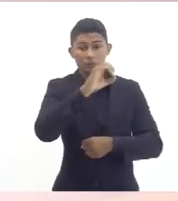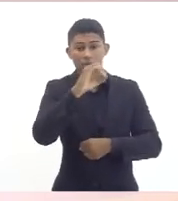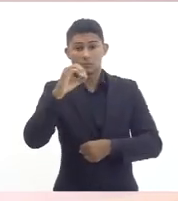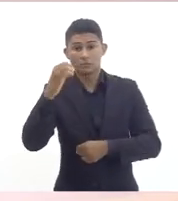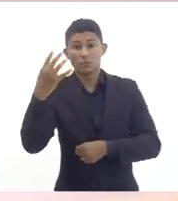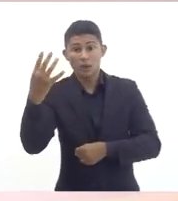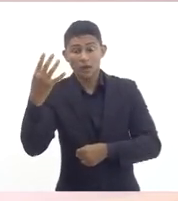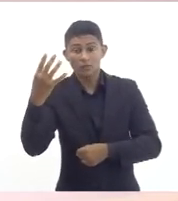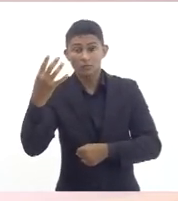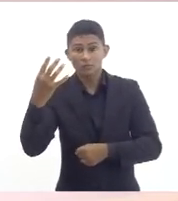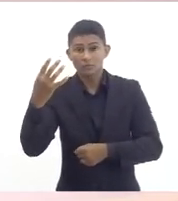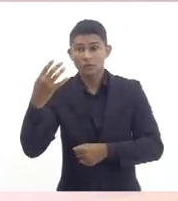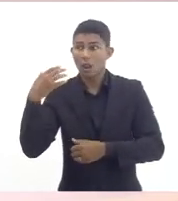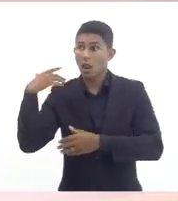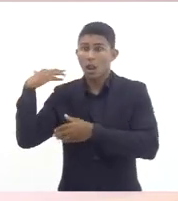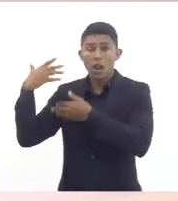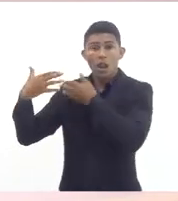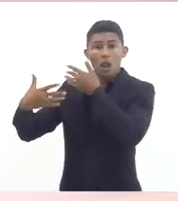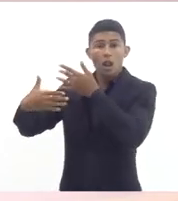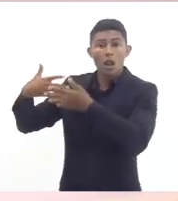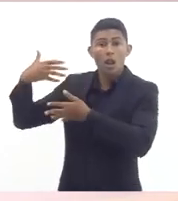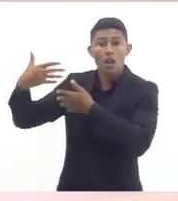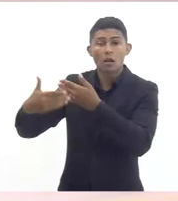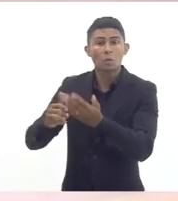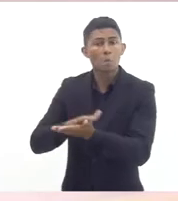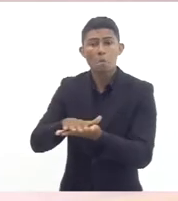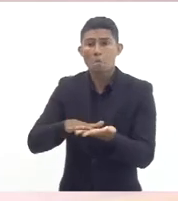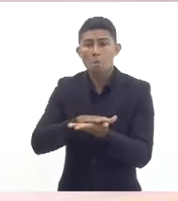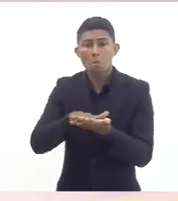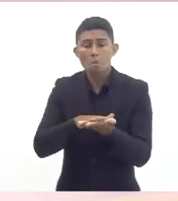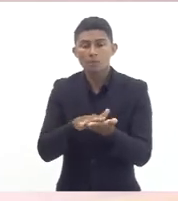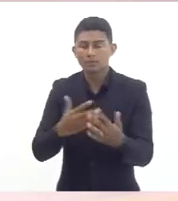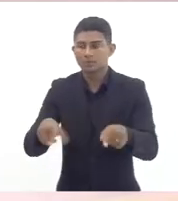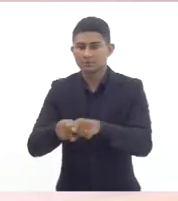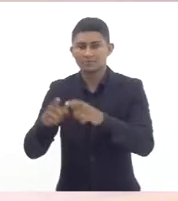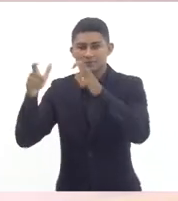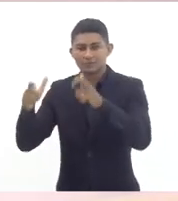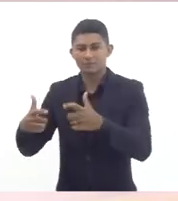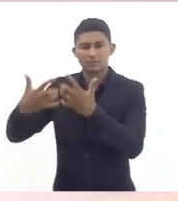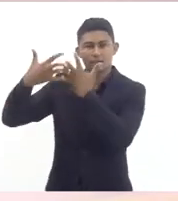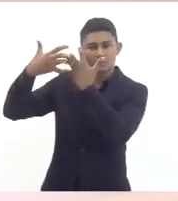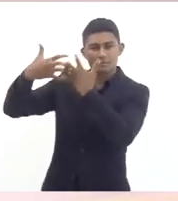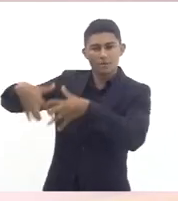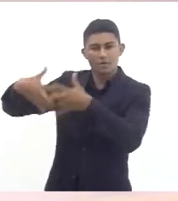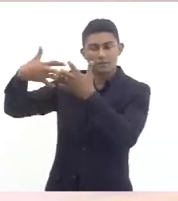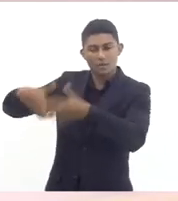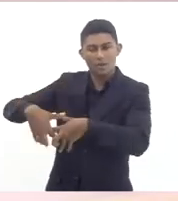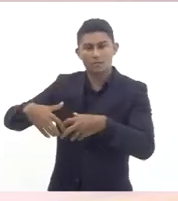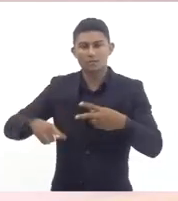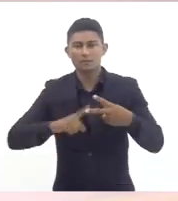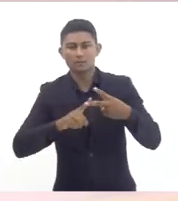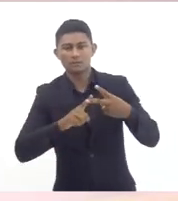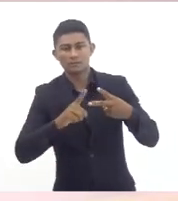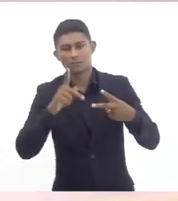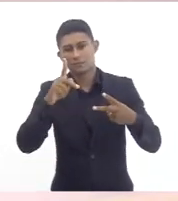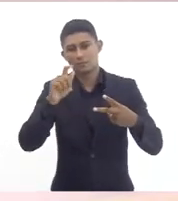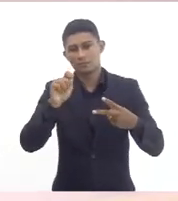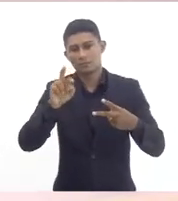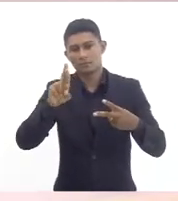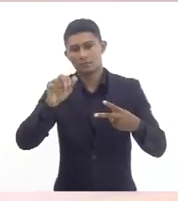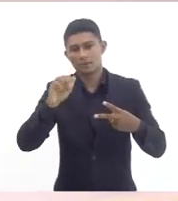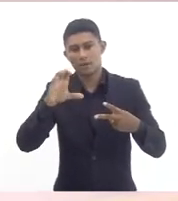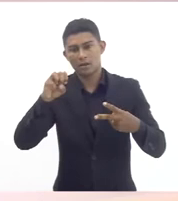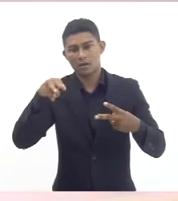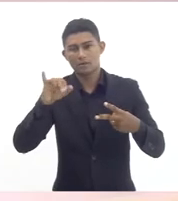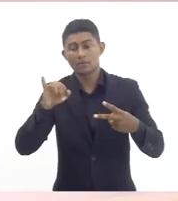mais concursos mas mesmo também Petrópolis e Paracambi apresentam enorme carência de